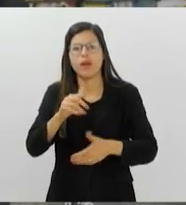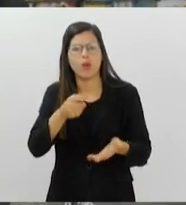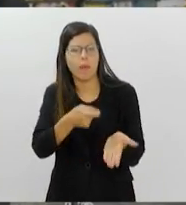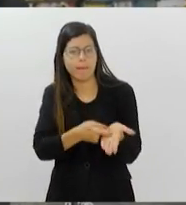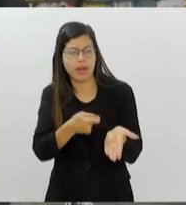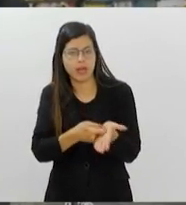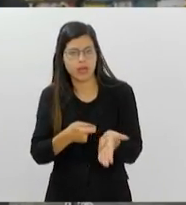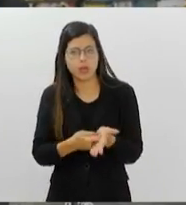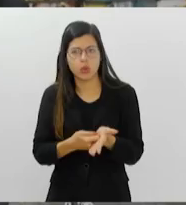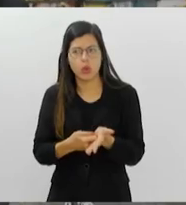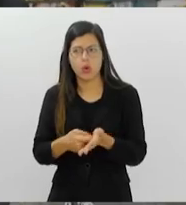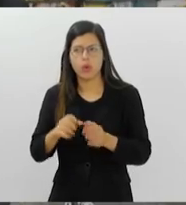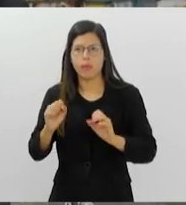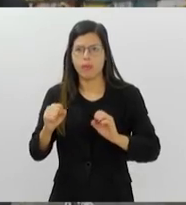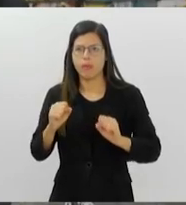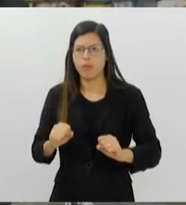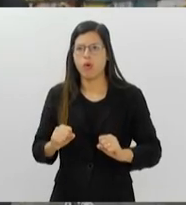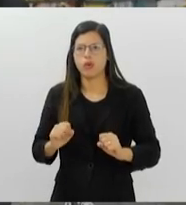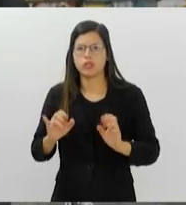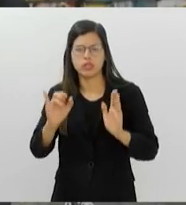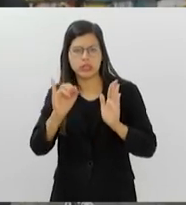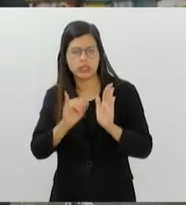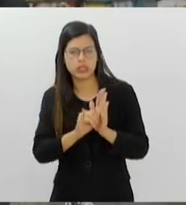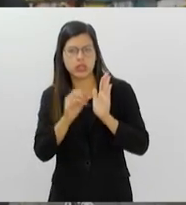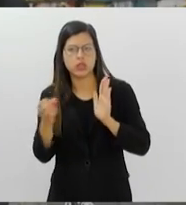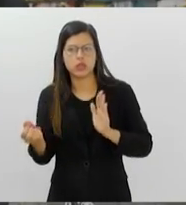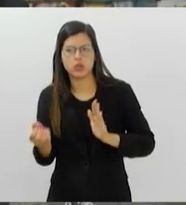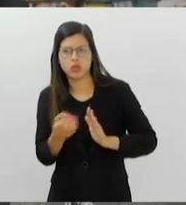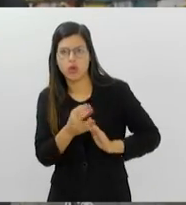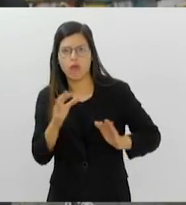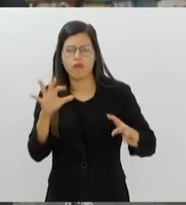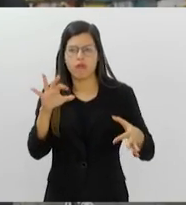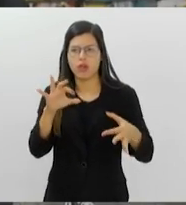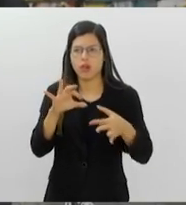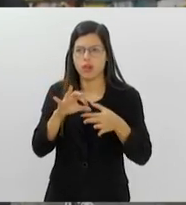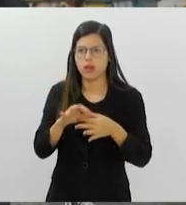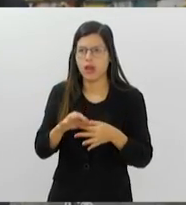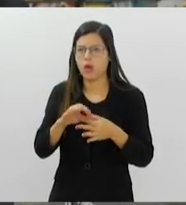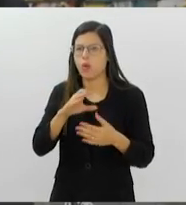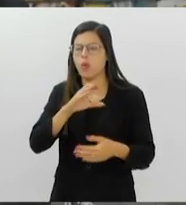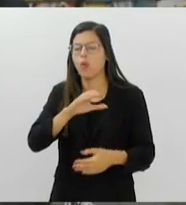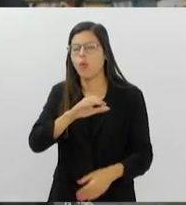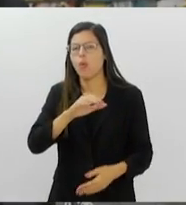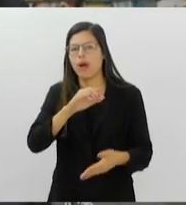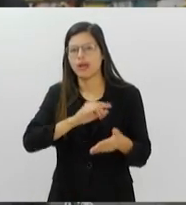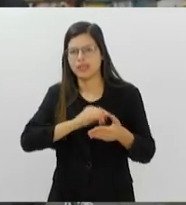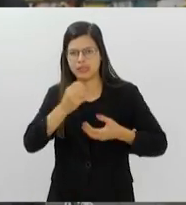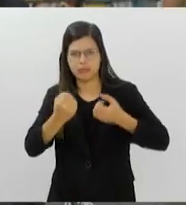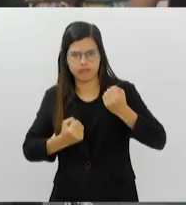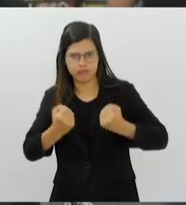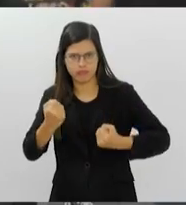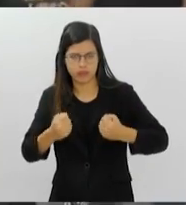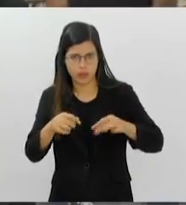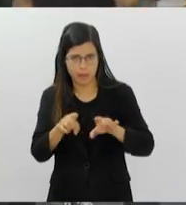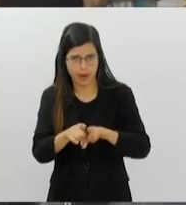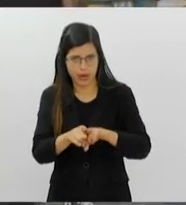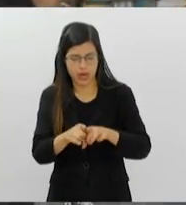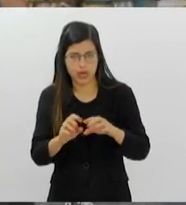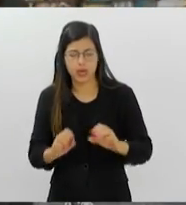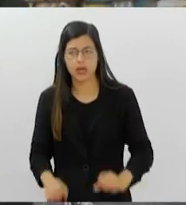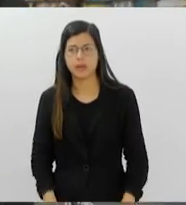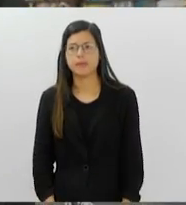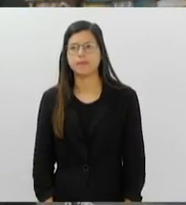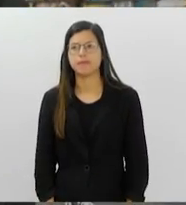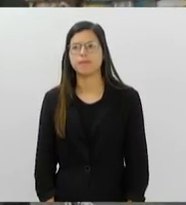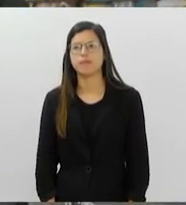Pode conciliar a carteira de identidade nova com a antiga, com a carteira de habilitação também? Sim, você pode, na realidade, as